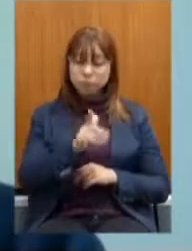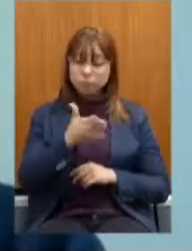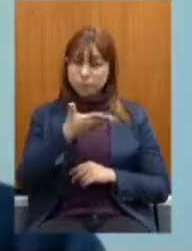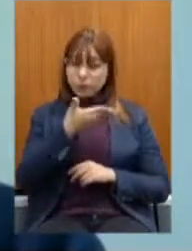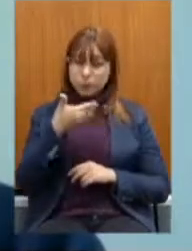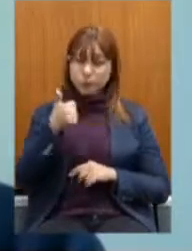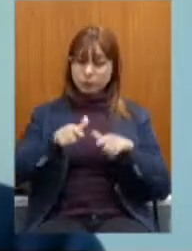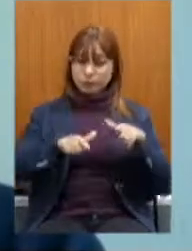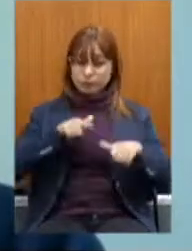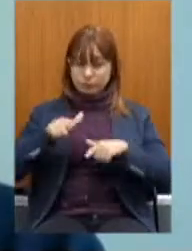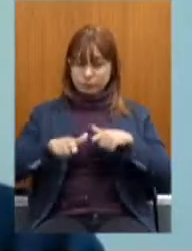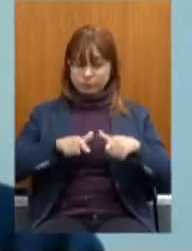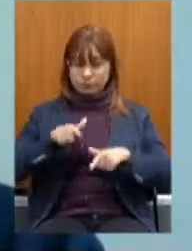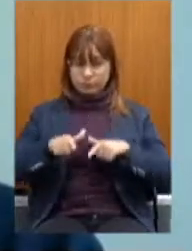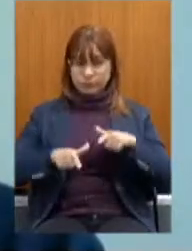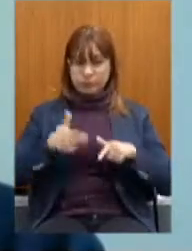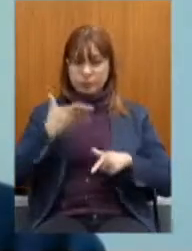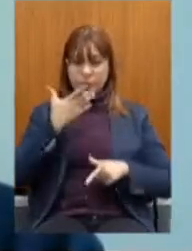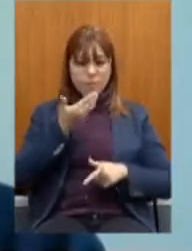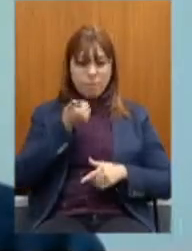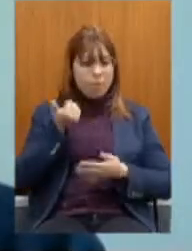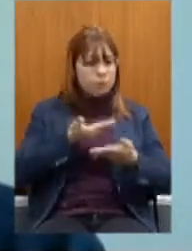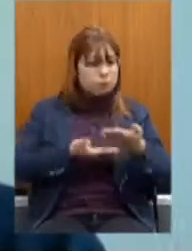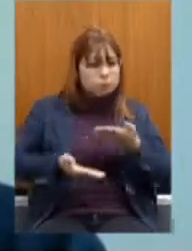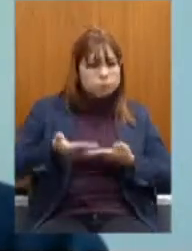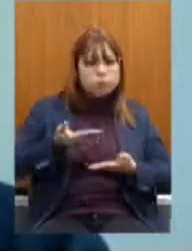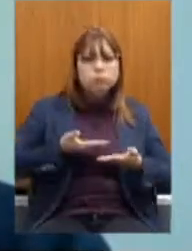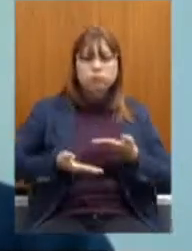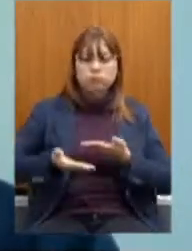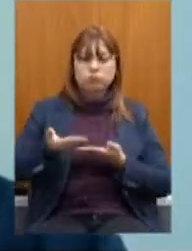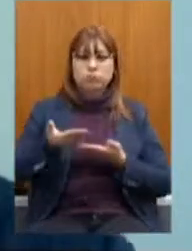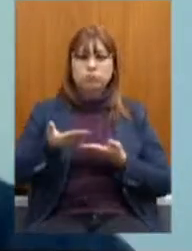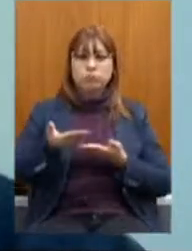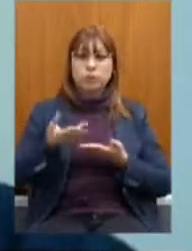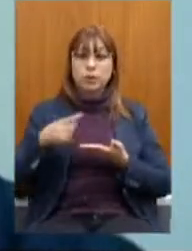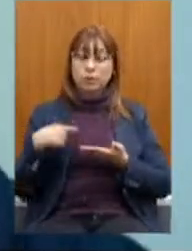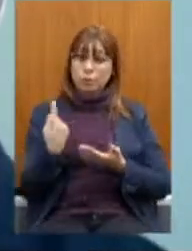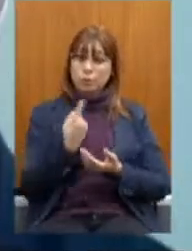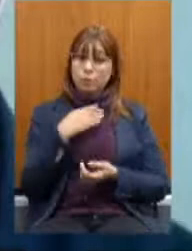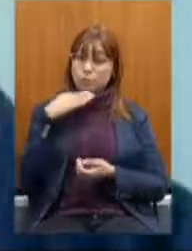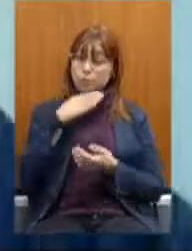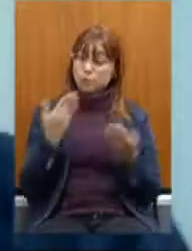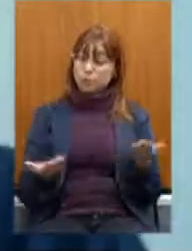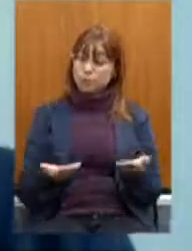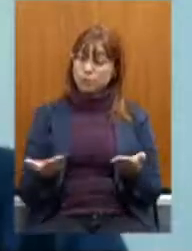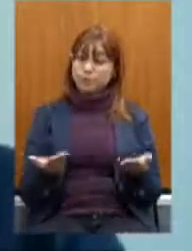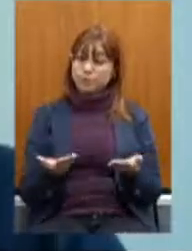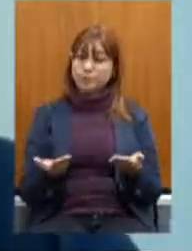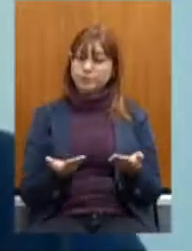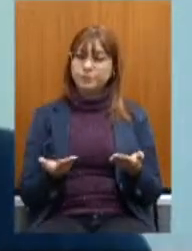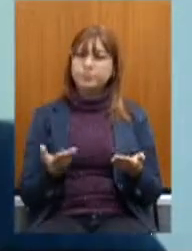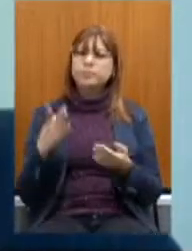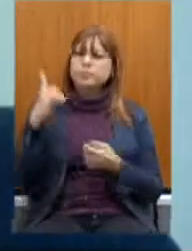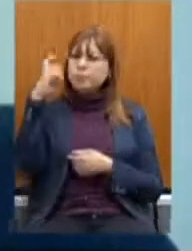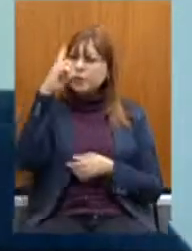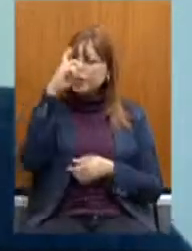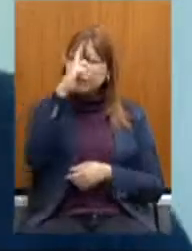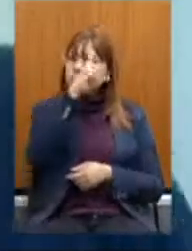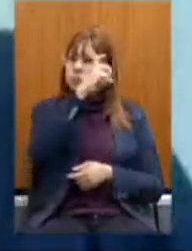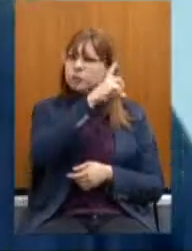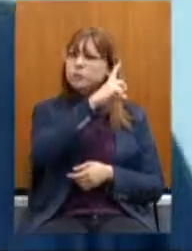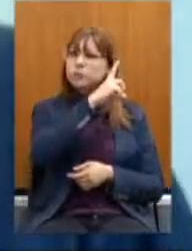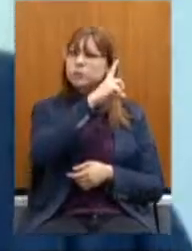trabalho O melhor trato Possível A gente enxerga Nesse momento Que as dificuldades